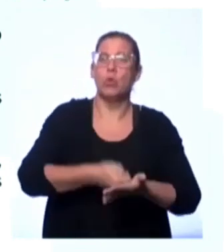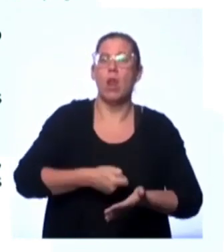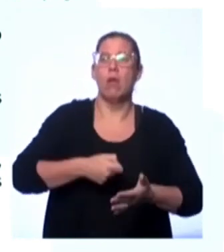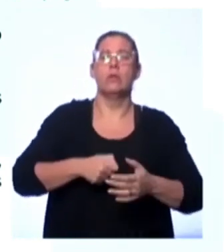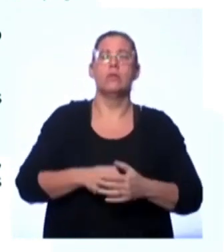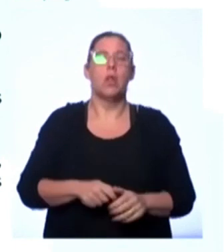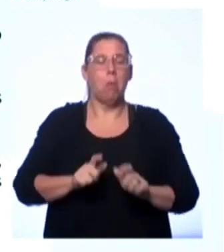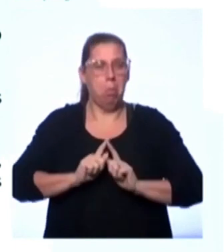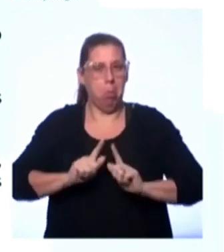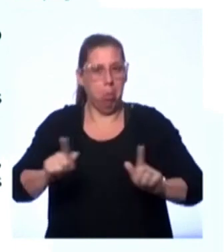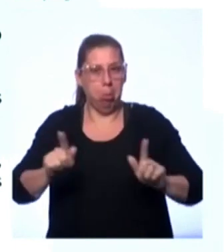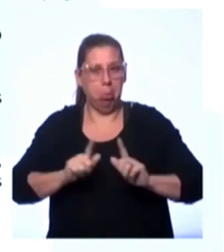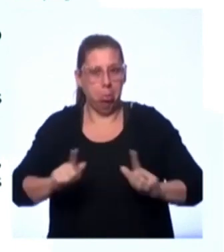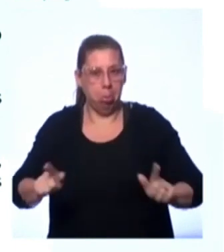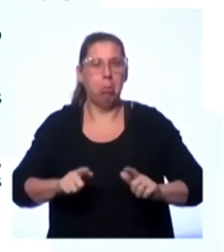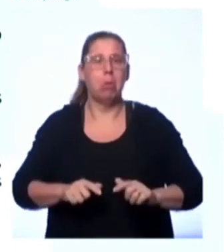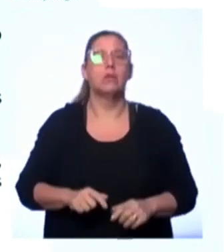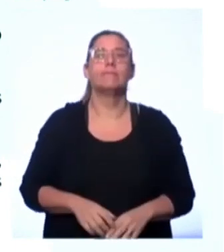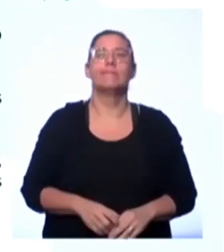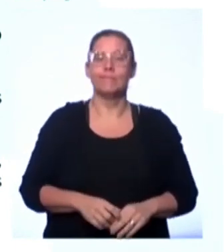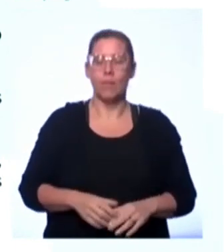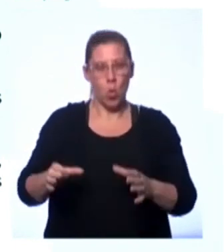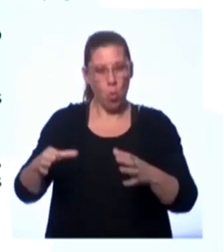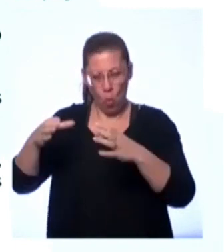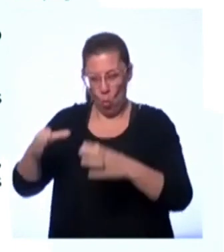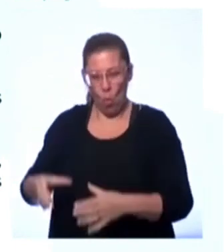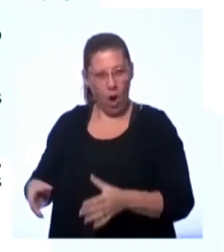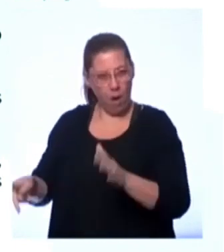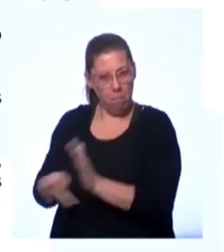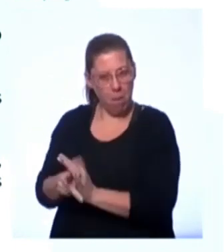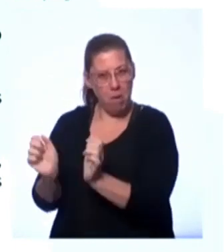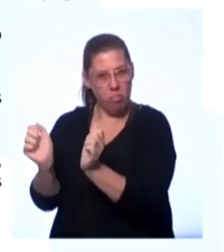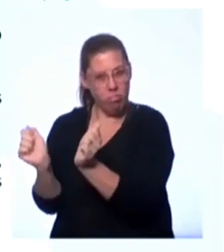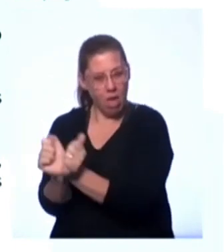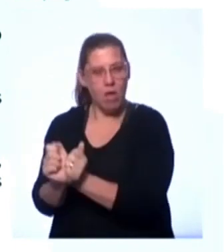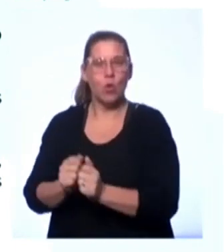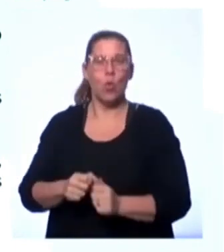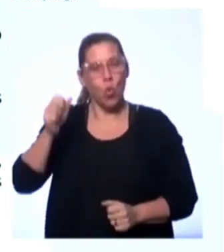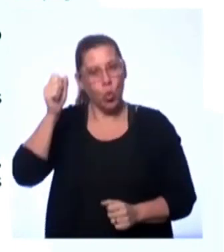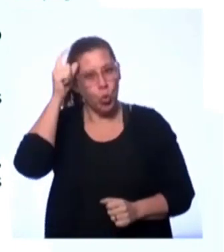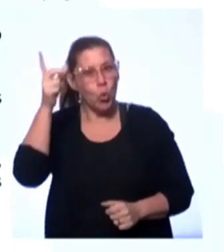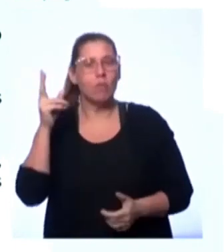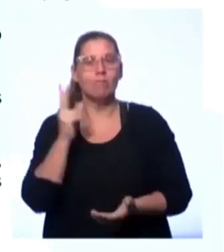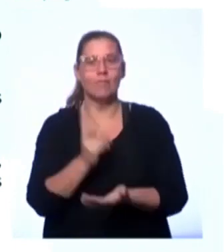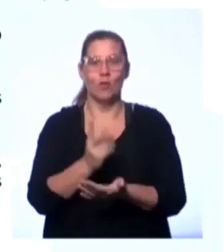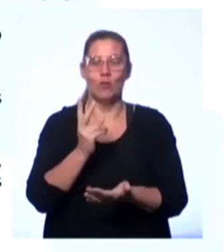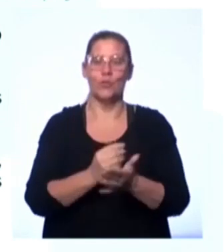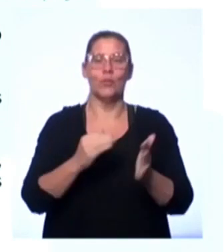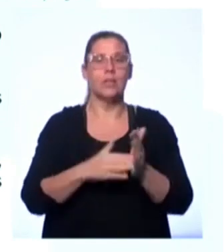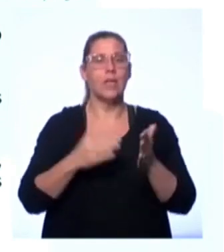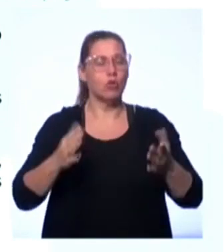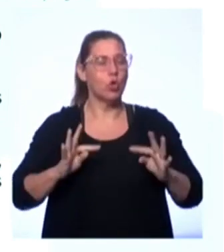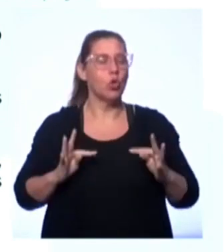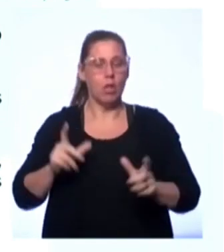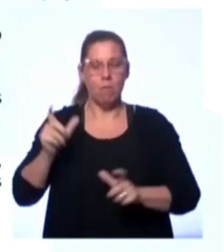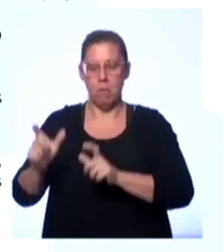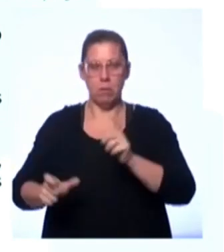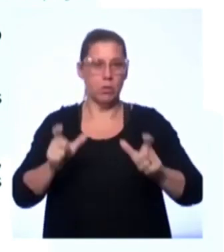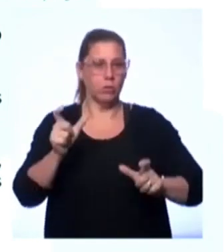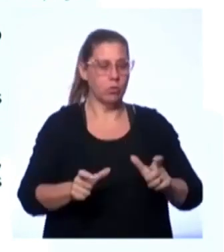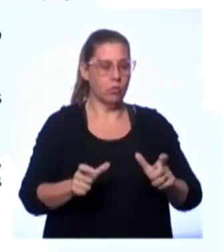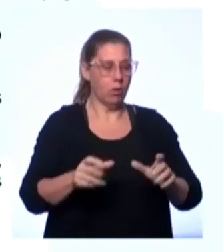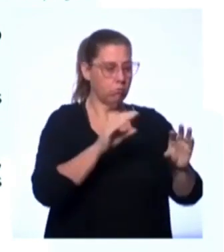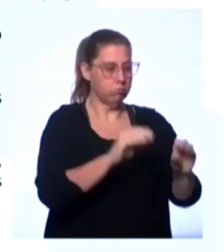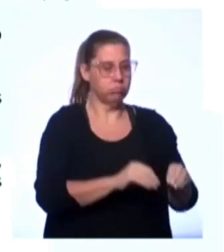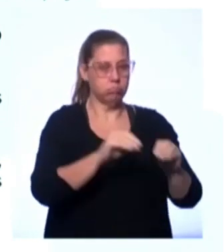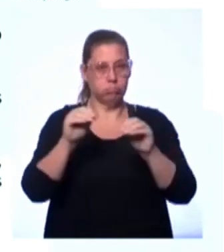fugas, quilombos, cultura, e a cultura que permanece. Então, todas essas pessoas deslocam-se de